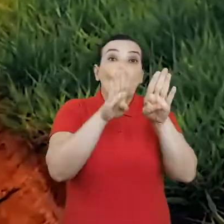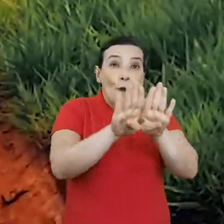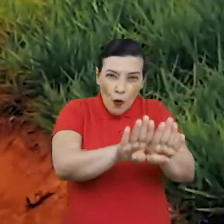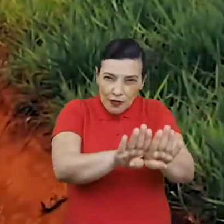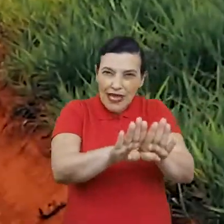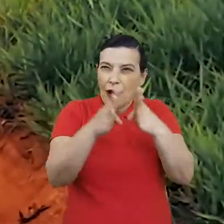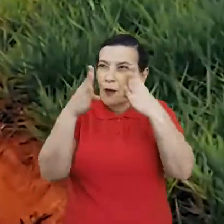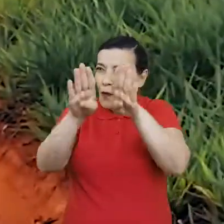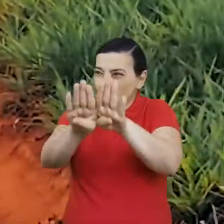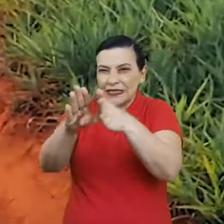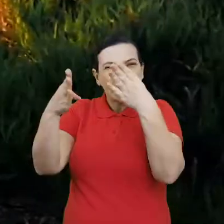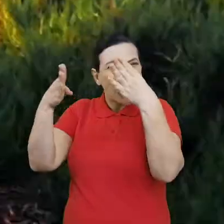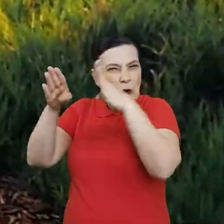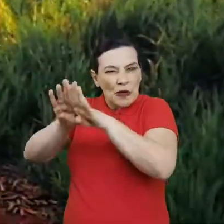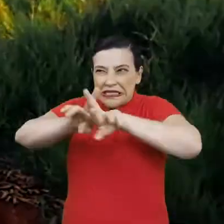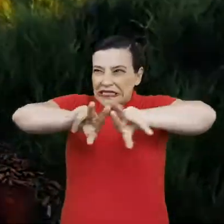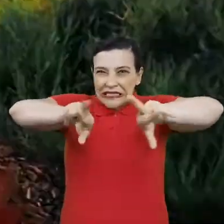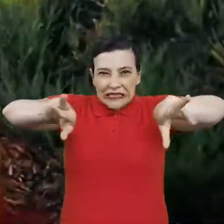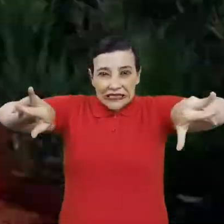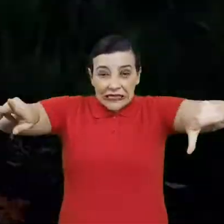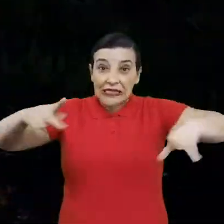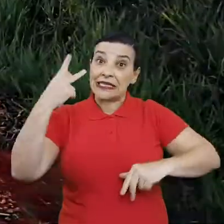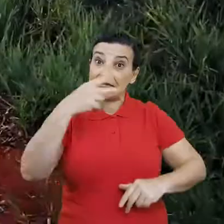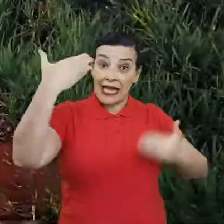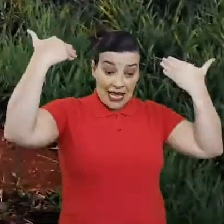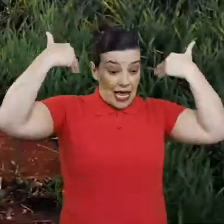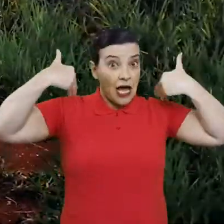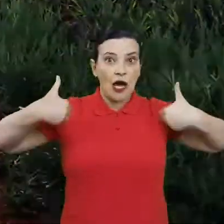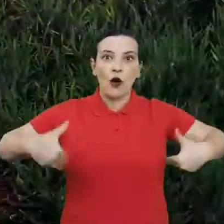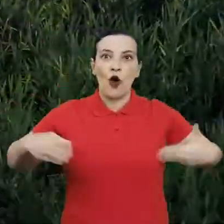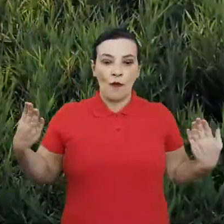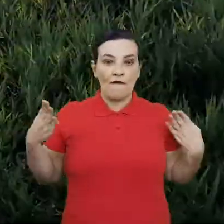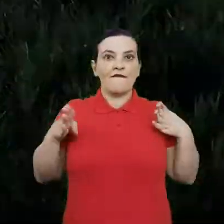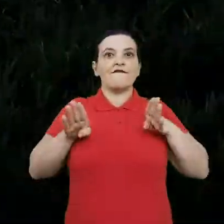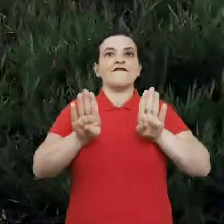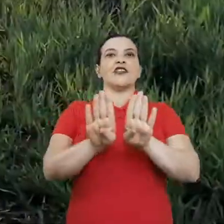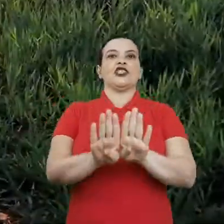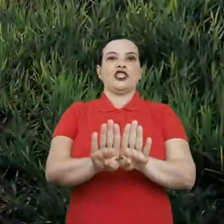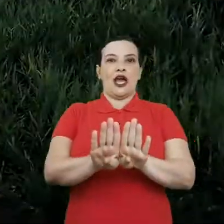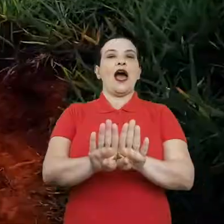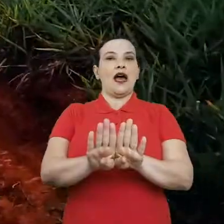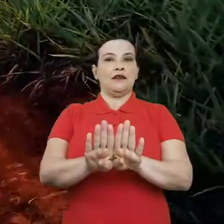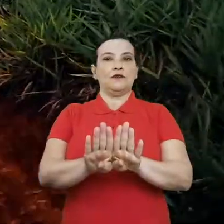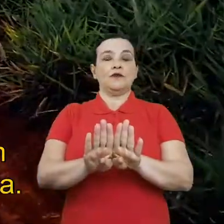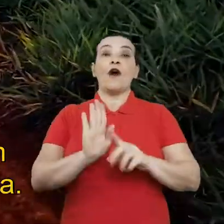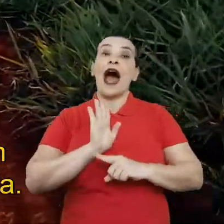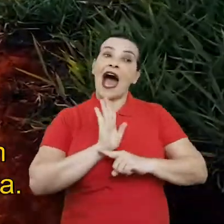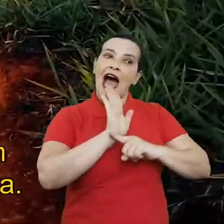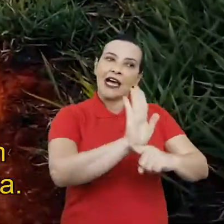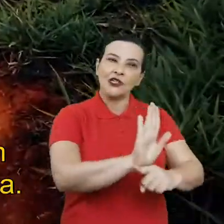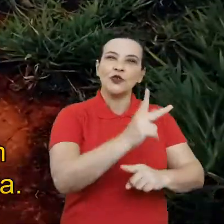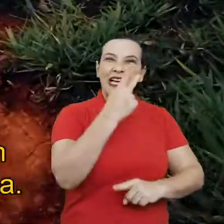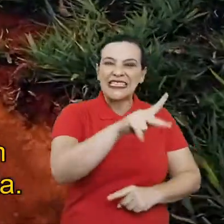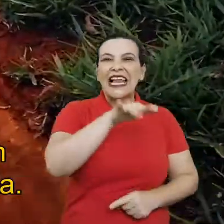portais de uma forma que feche o corpo da pessoa. Assim quebrará ou cortará as coisas ruins, e